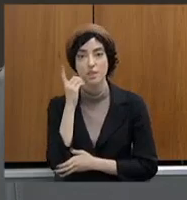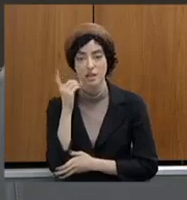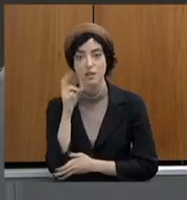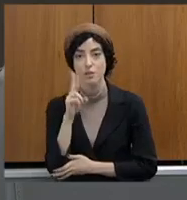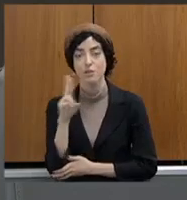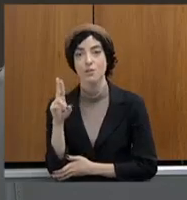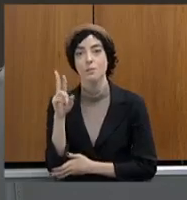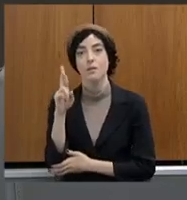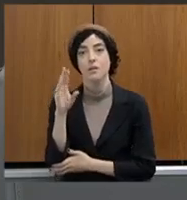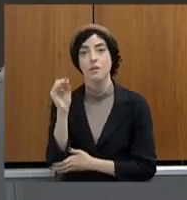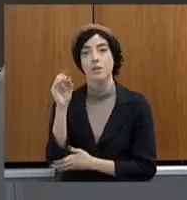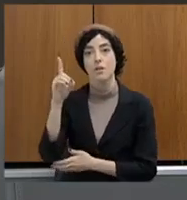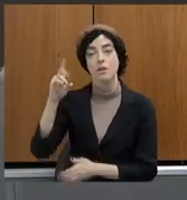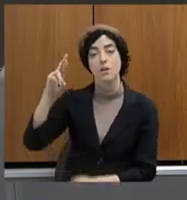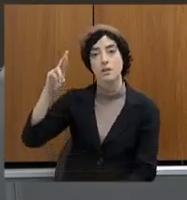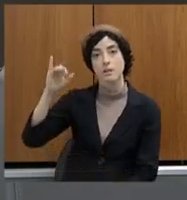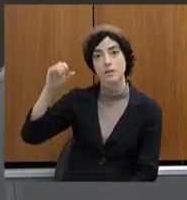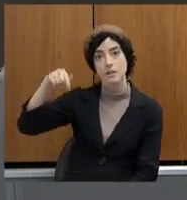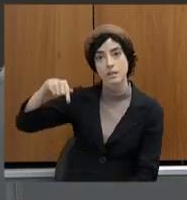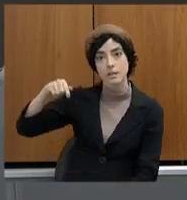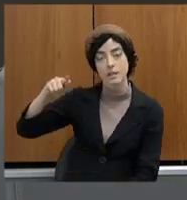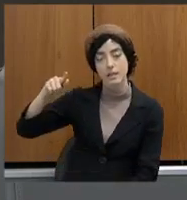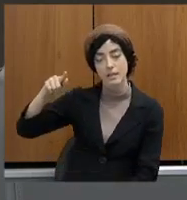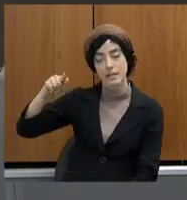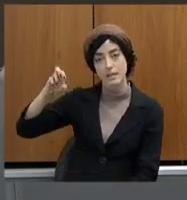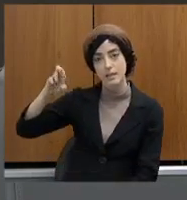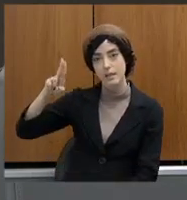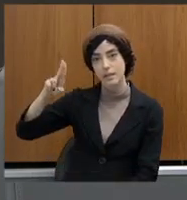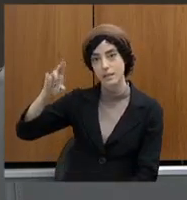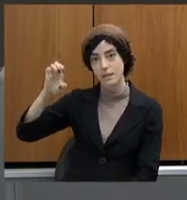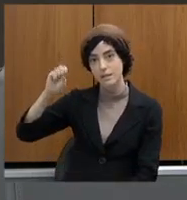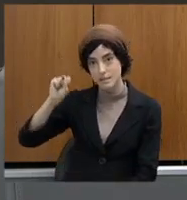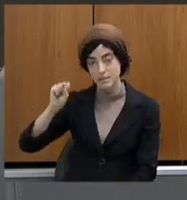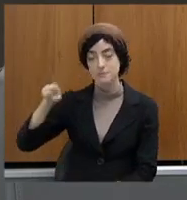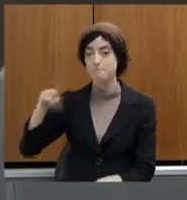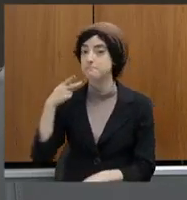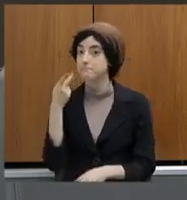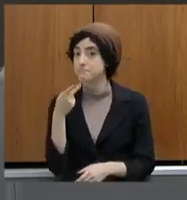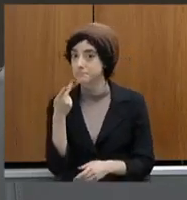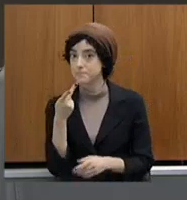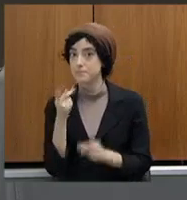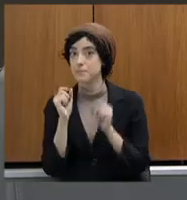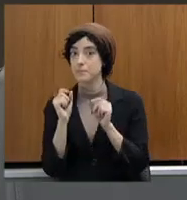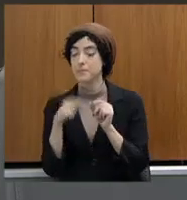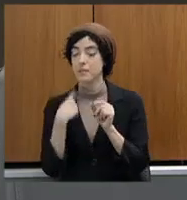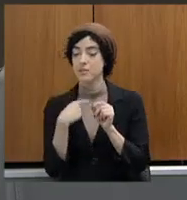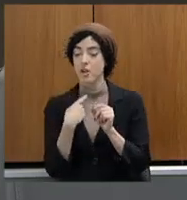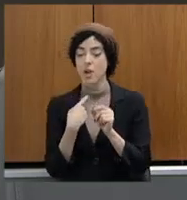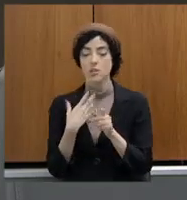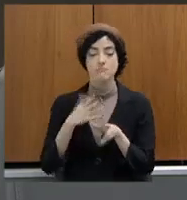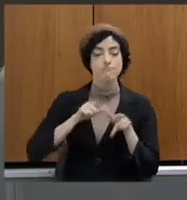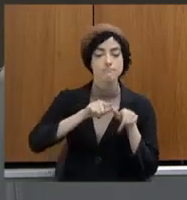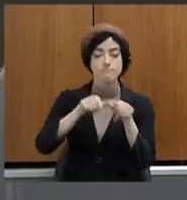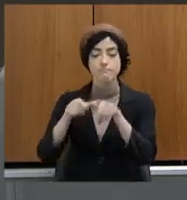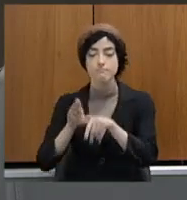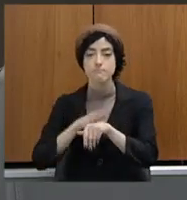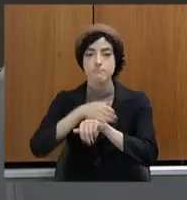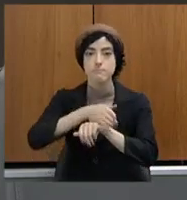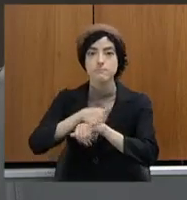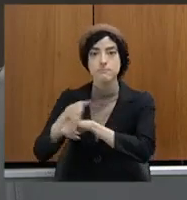roda Minas Gerais e uma demanda comum em praticamente todas as delegacias é pessoal. eu e senhor já conversamos